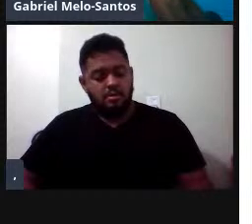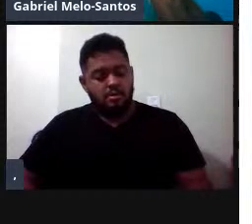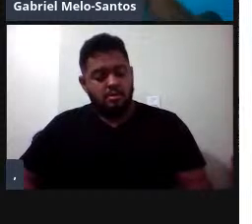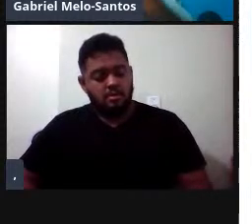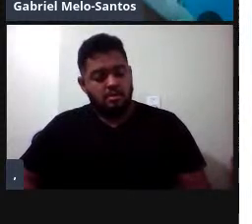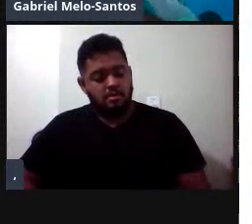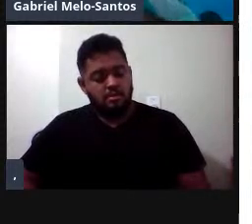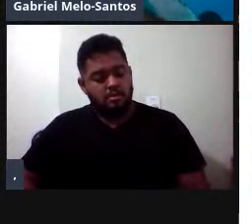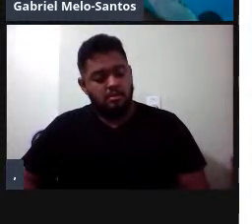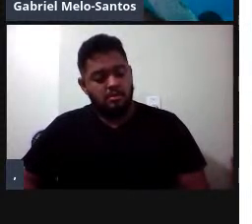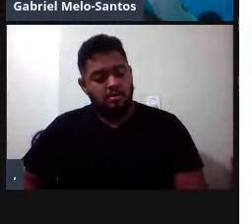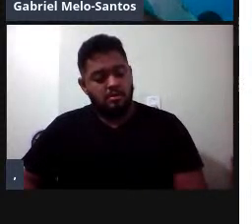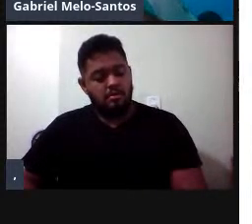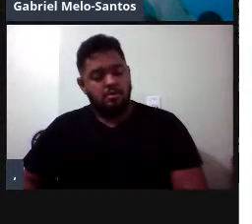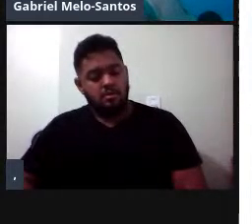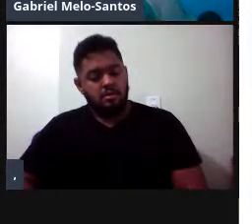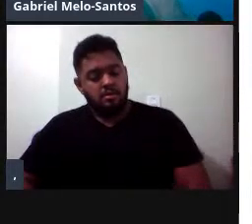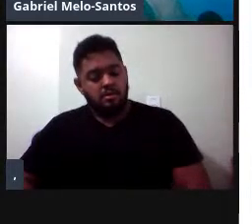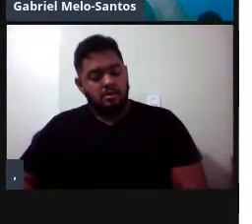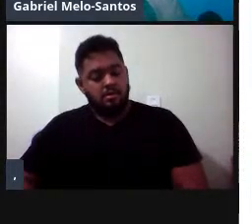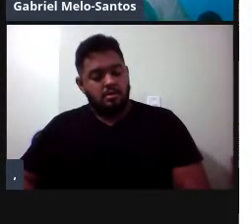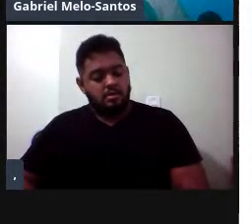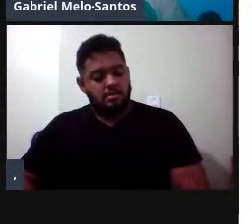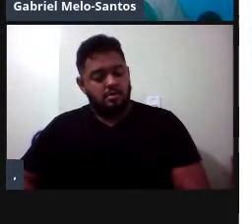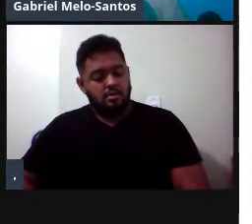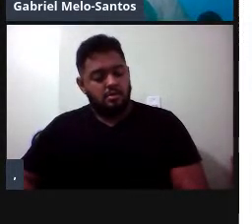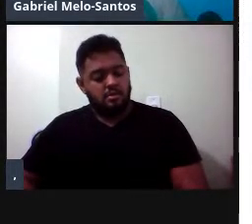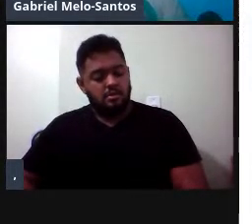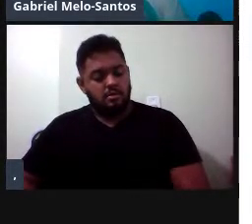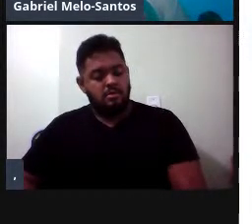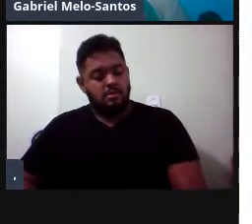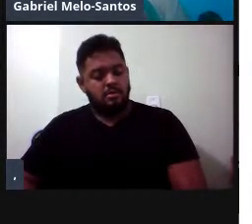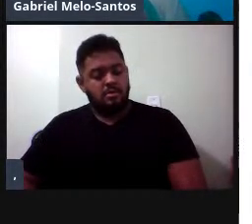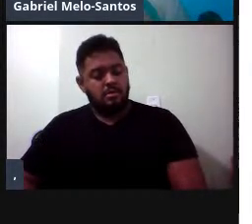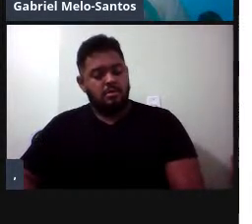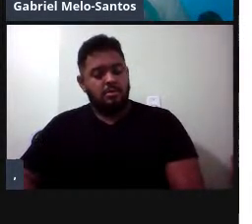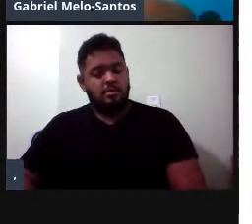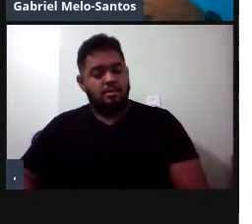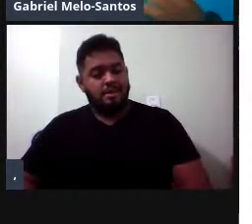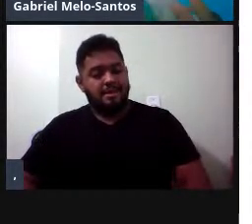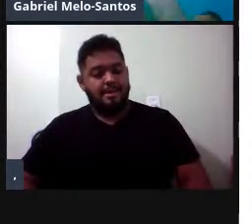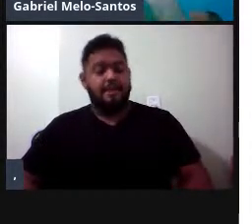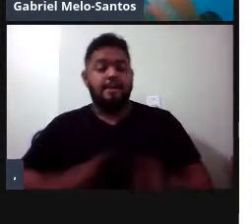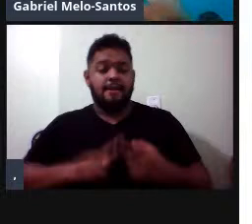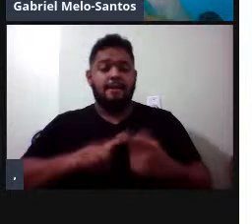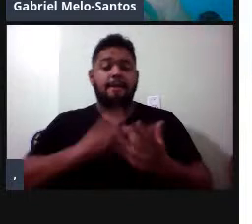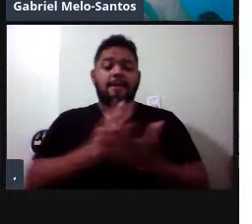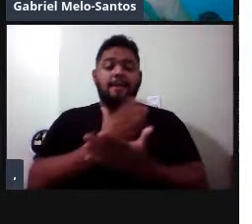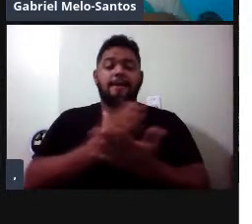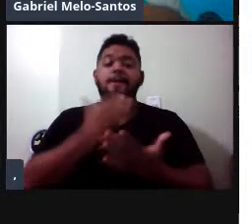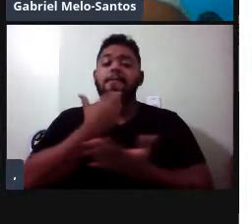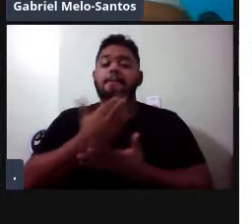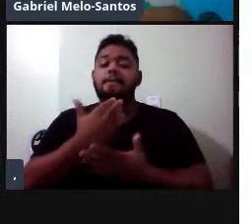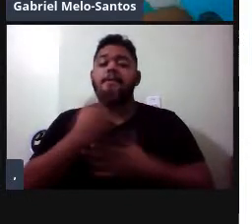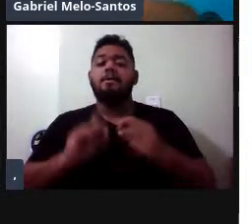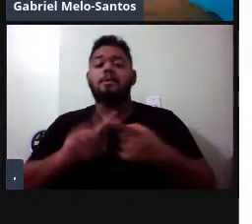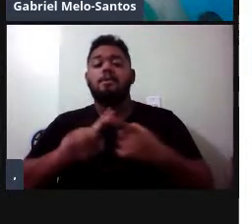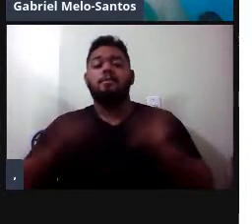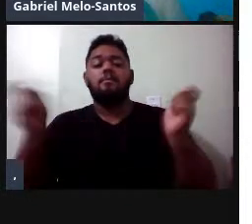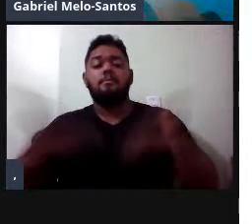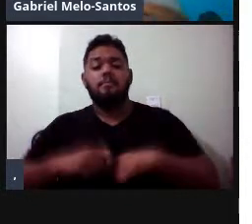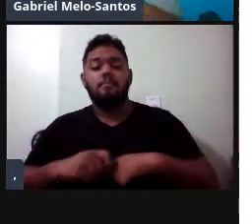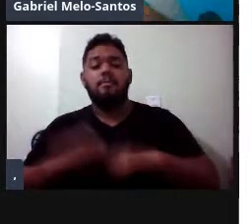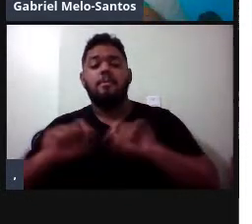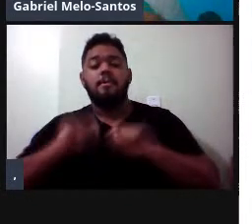análise genética, mas tem híbridos em cativeiro, se eu não me engano, dessas duas espécies. Mas também há possibilidade de um